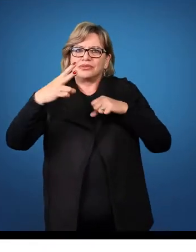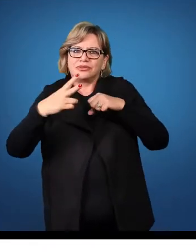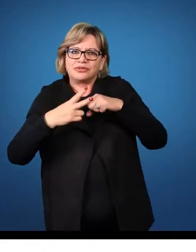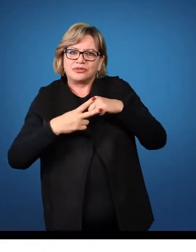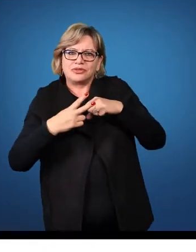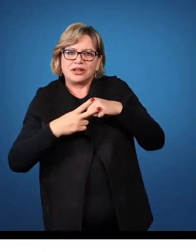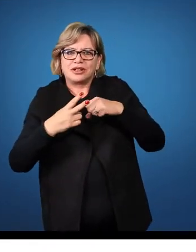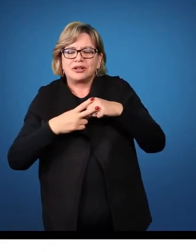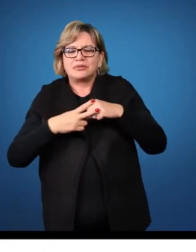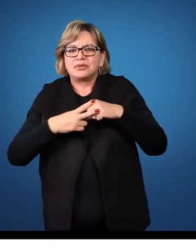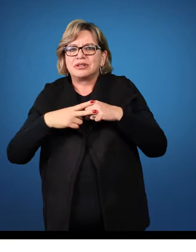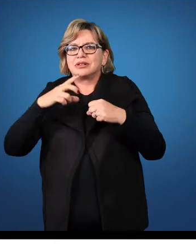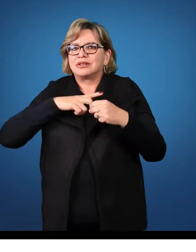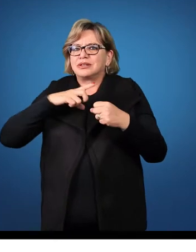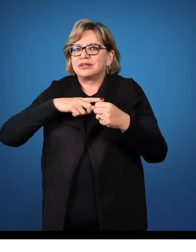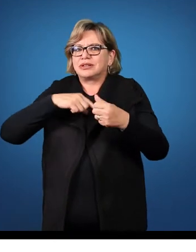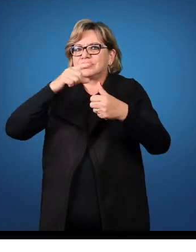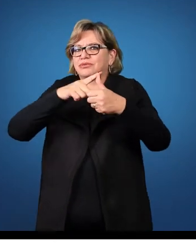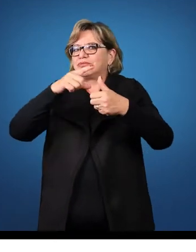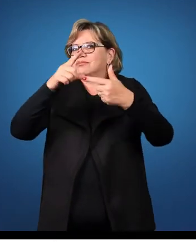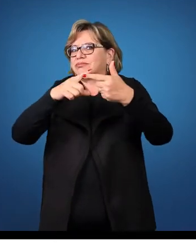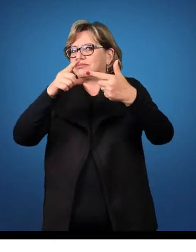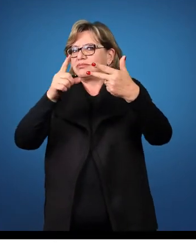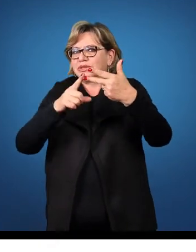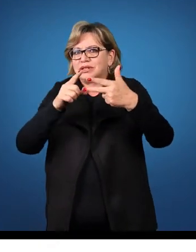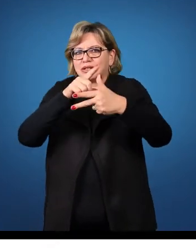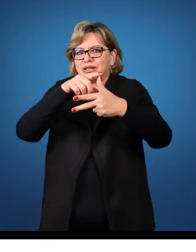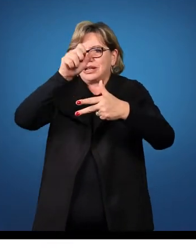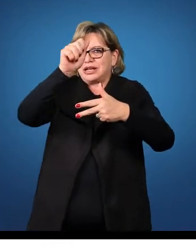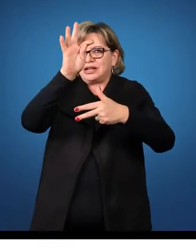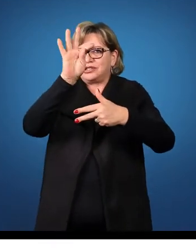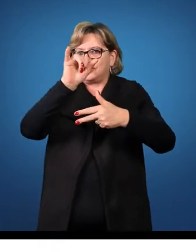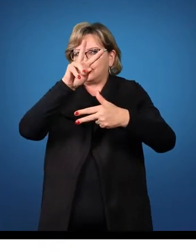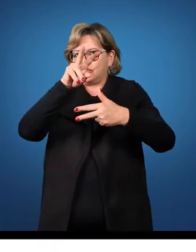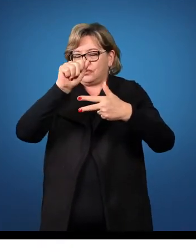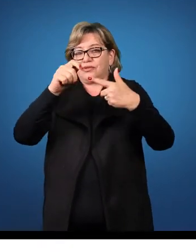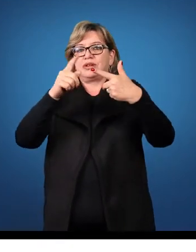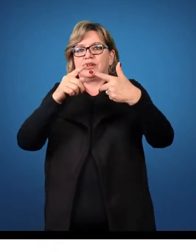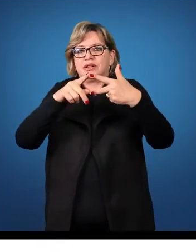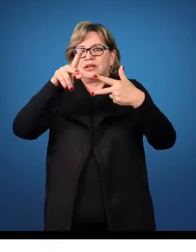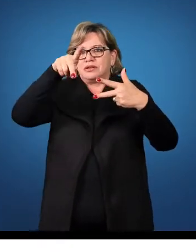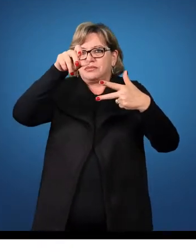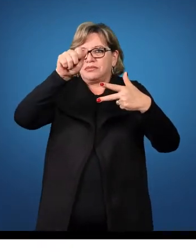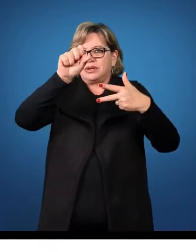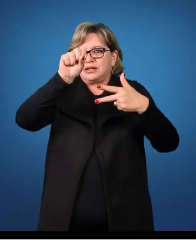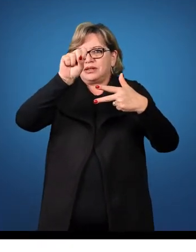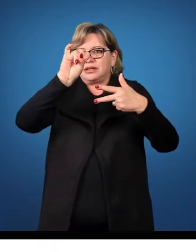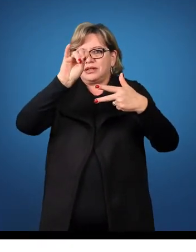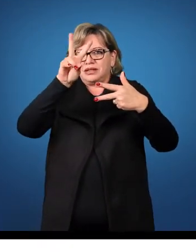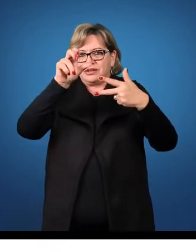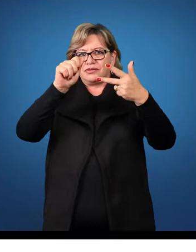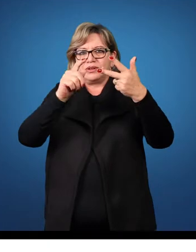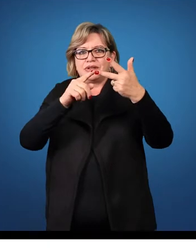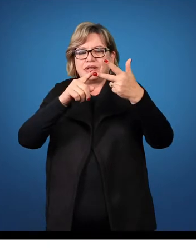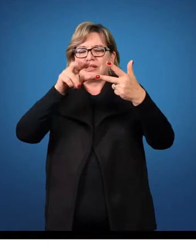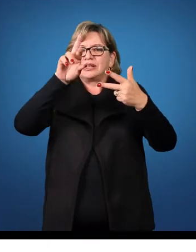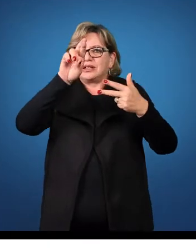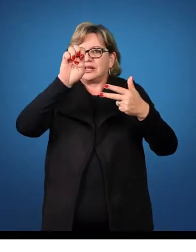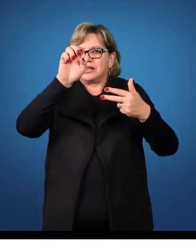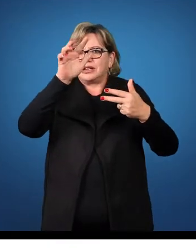os verbos possuem três vozes, a voz ativa, a voz passiva e a voz